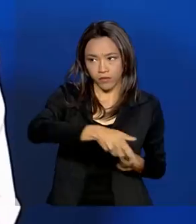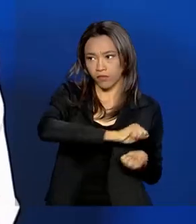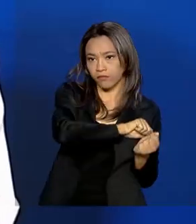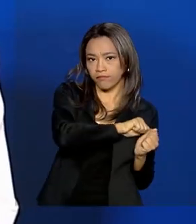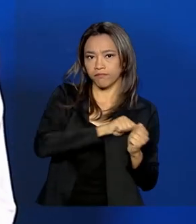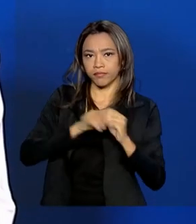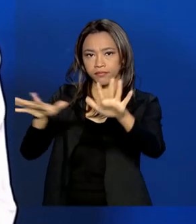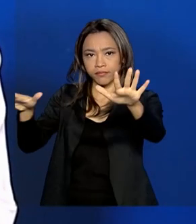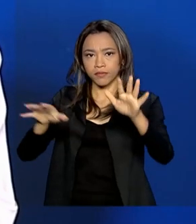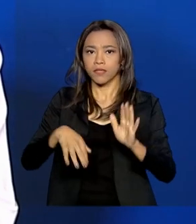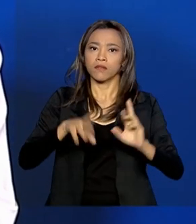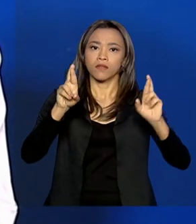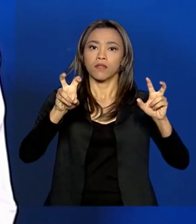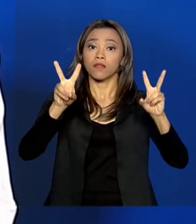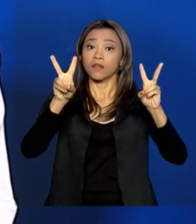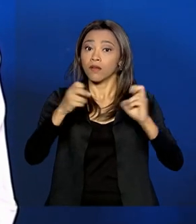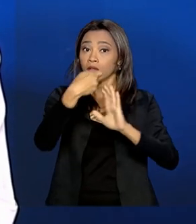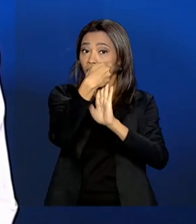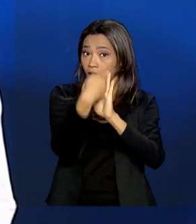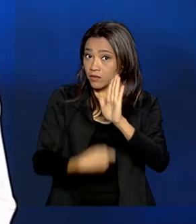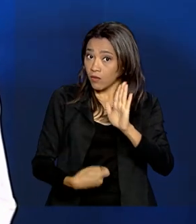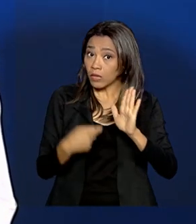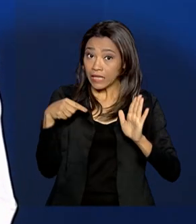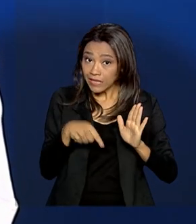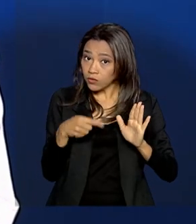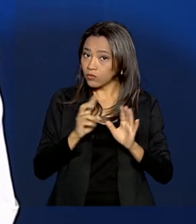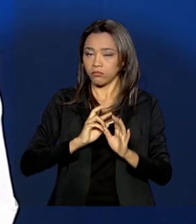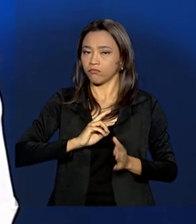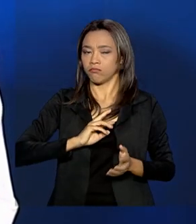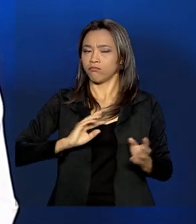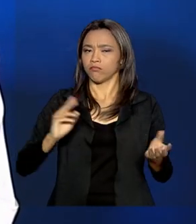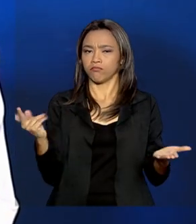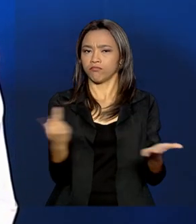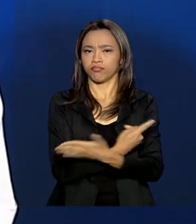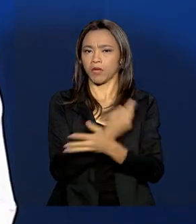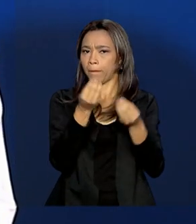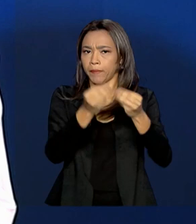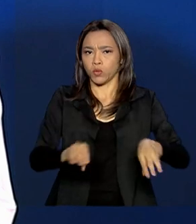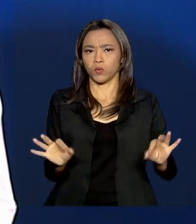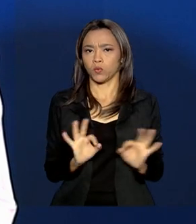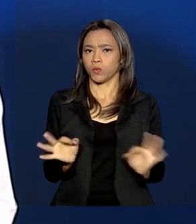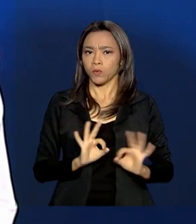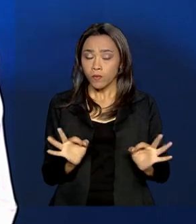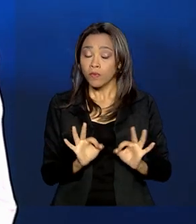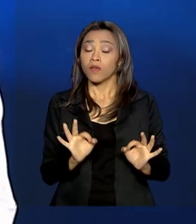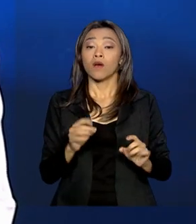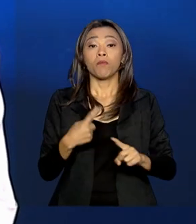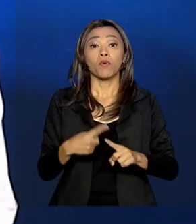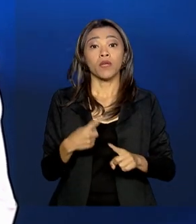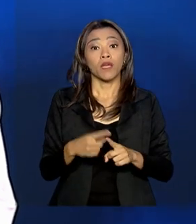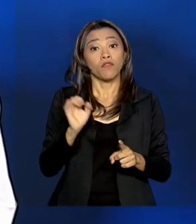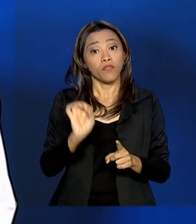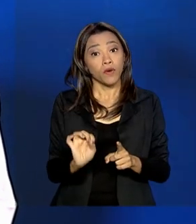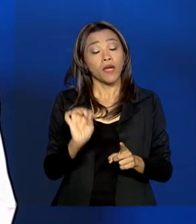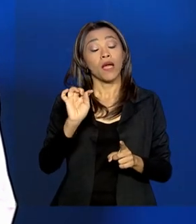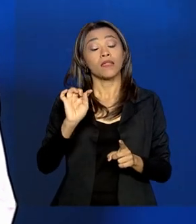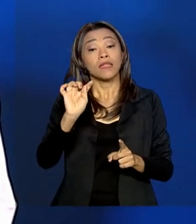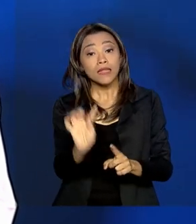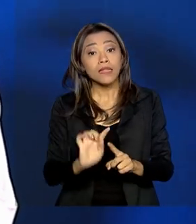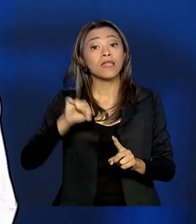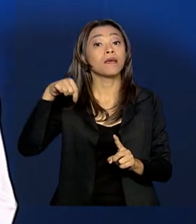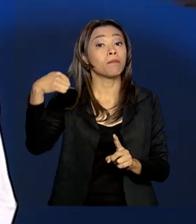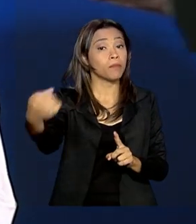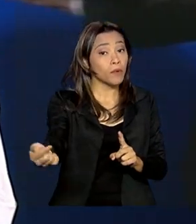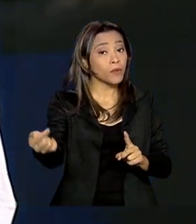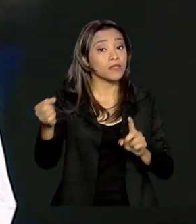Enem. A ação, segundo o ministro, não causou prejuízo aos candidatos, já que ocorreu após o próprio ministério ter